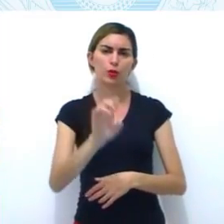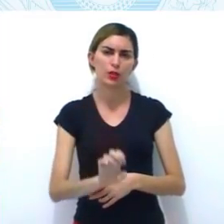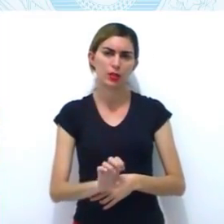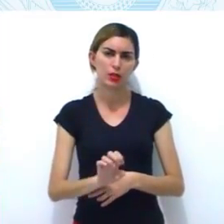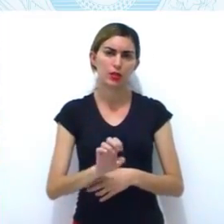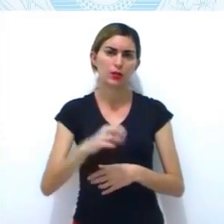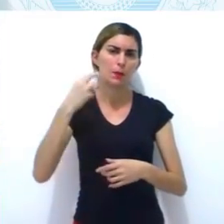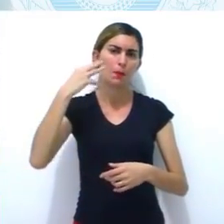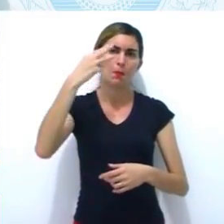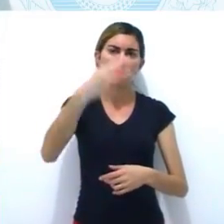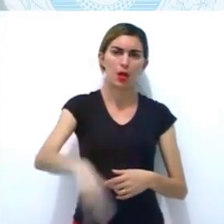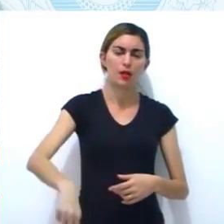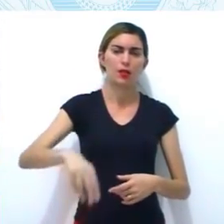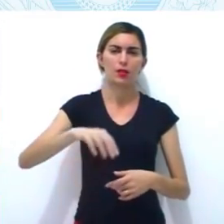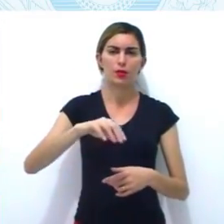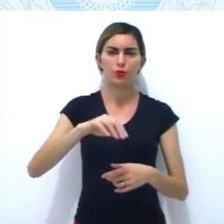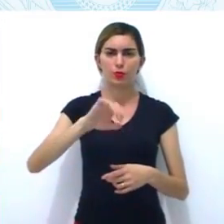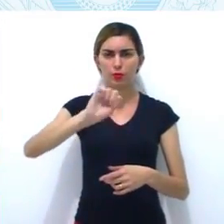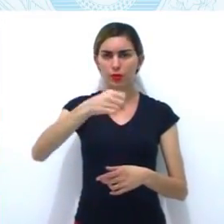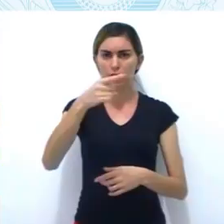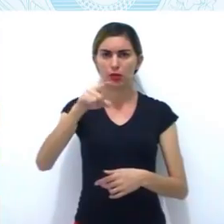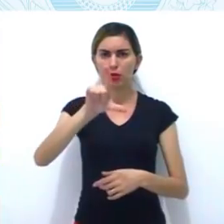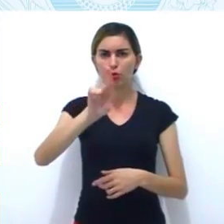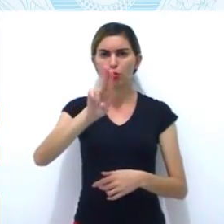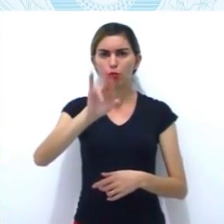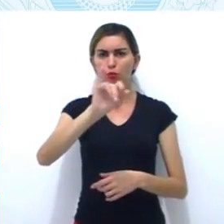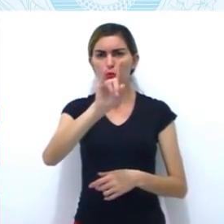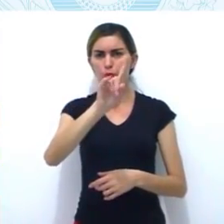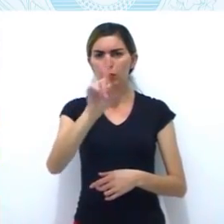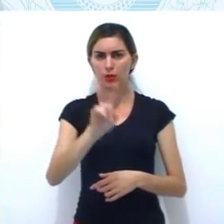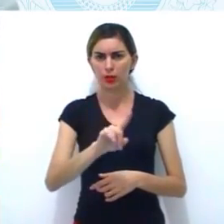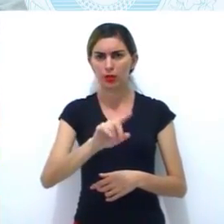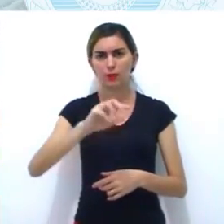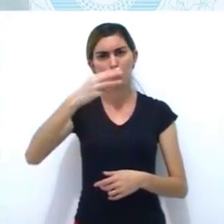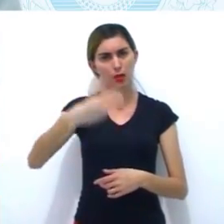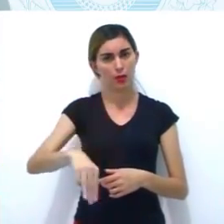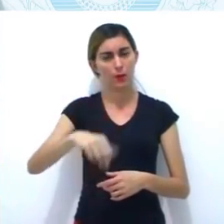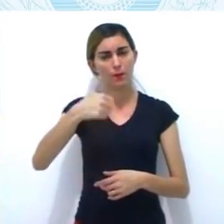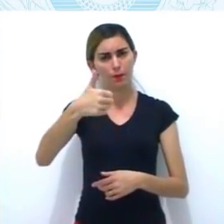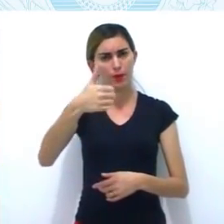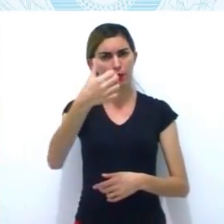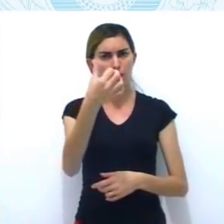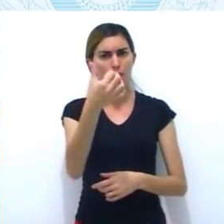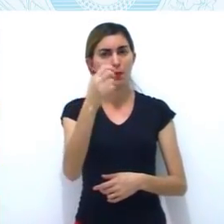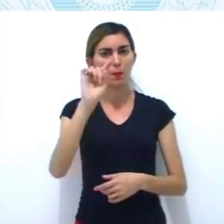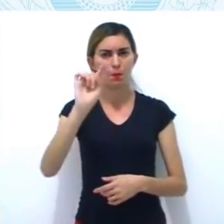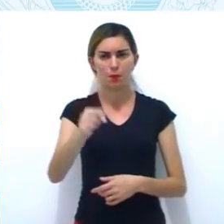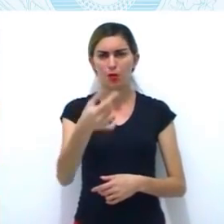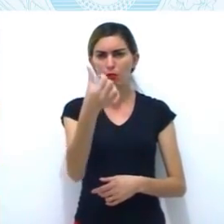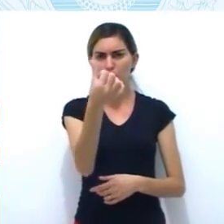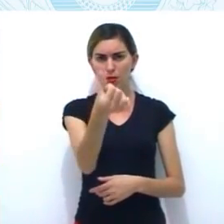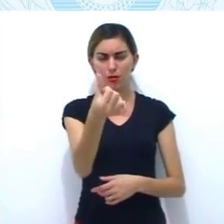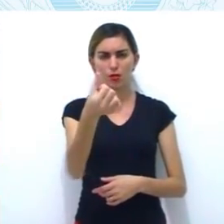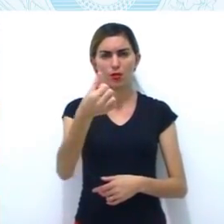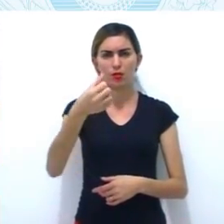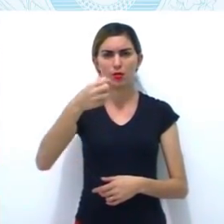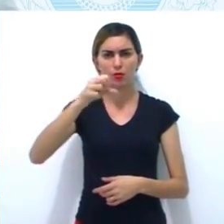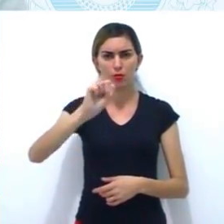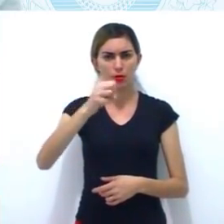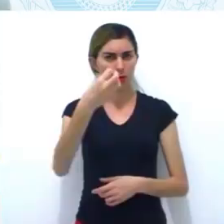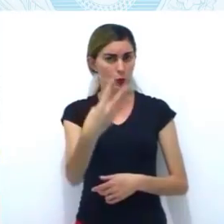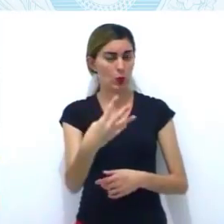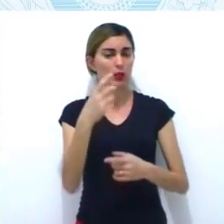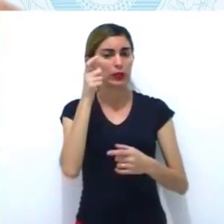Estado do Maranhão, em 1684, que mostra o conflito de quem?